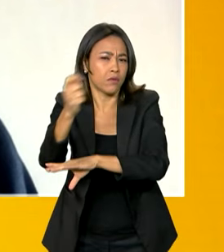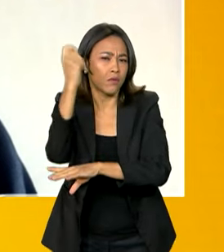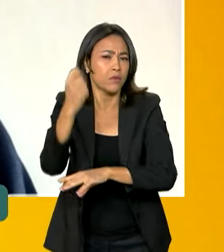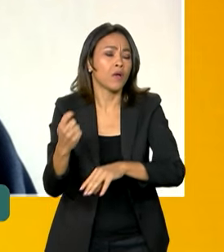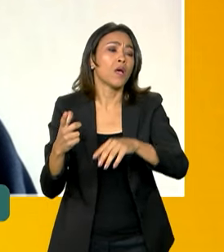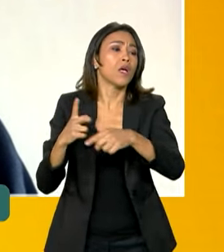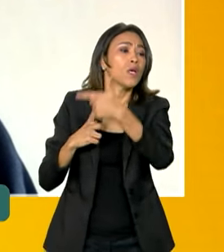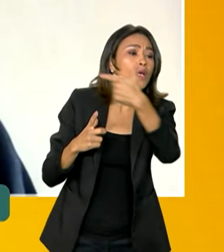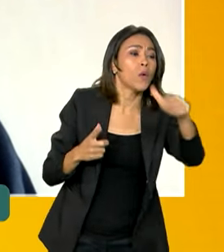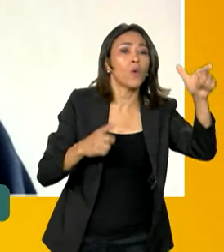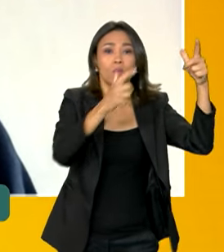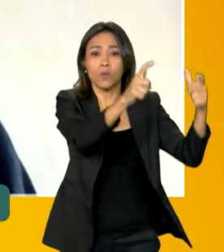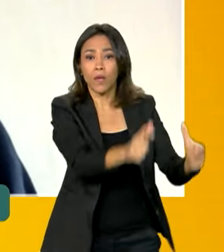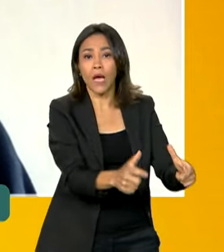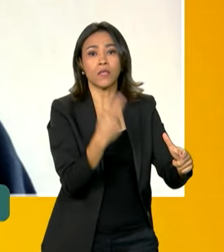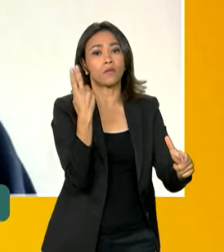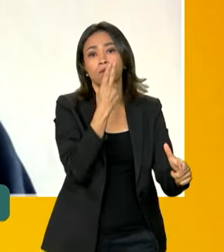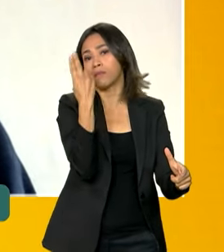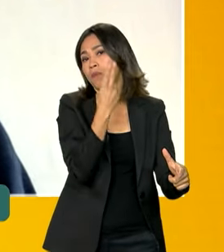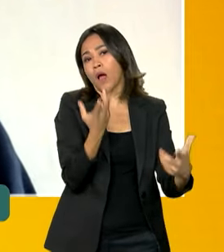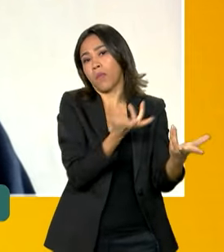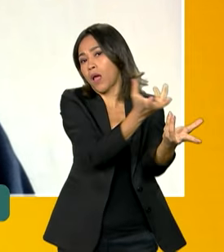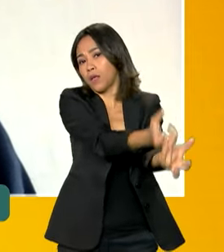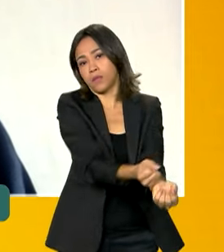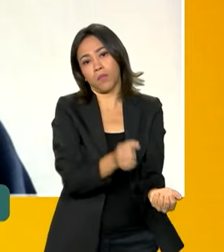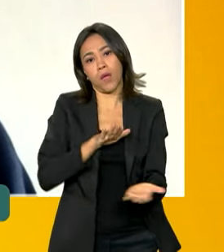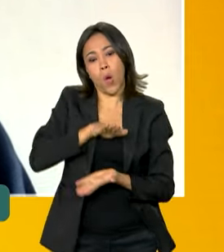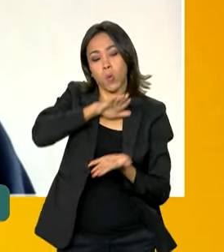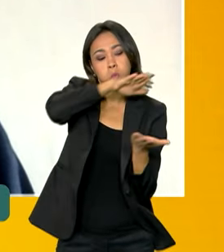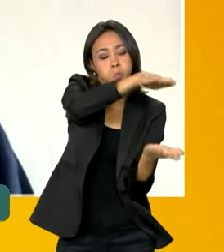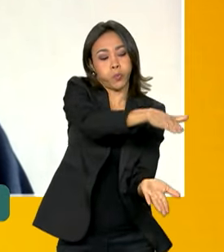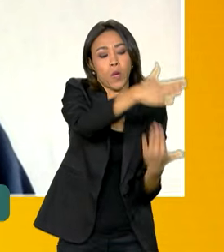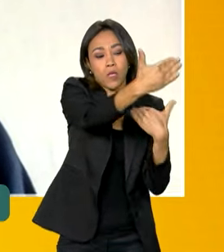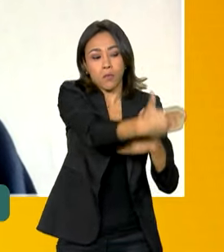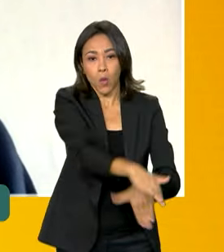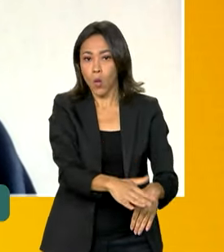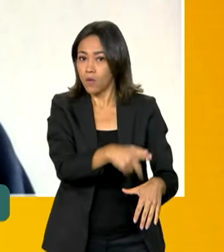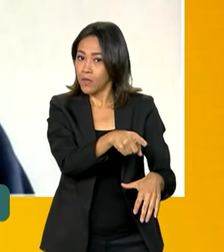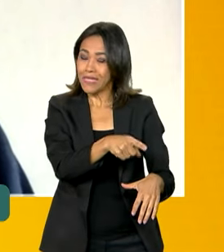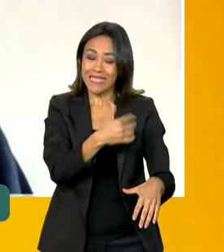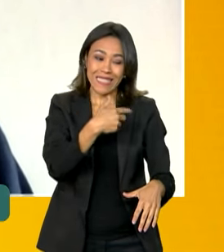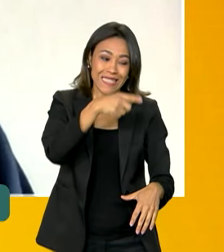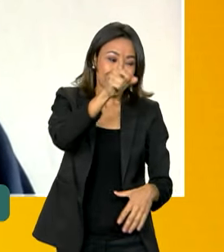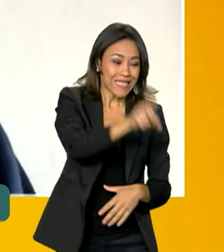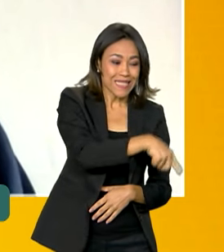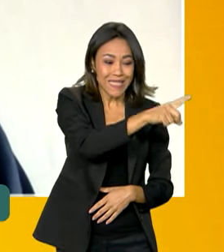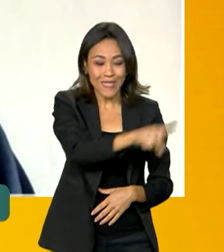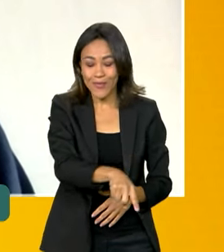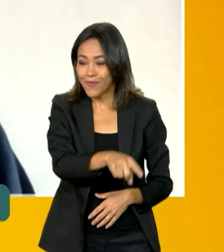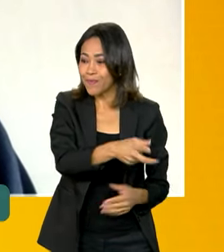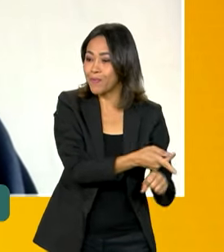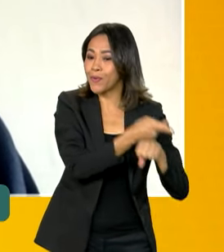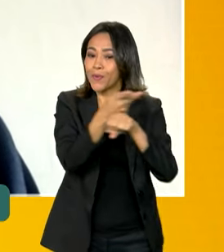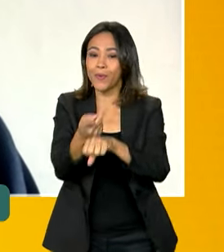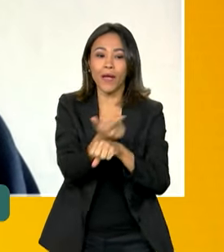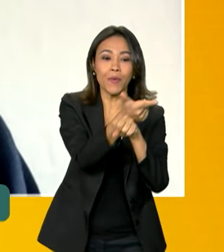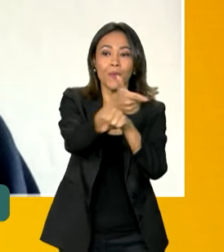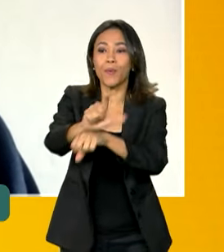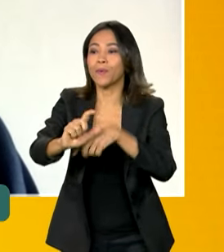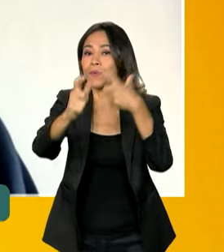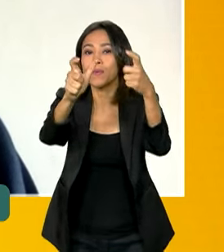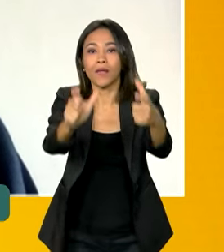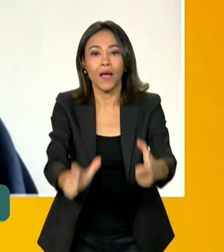vão poder novamente receber as provas, como estava previsto para 5 de maio. Então, a gente teve que fazer adaptações na logística.